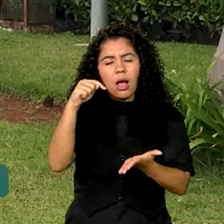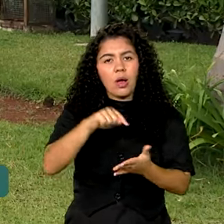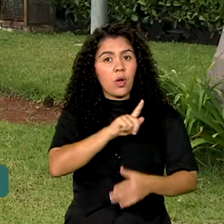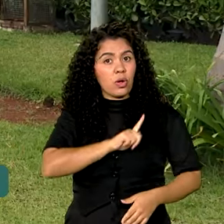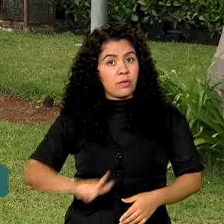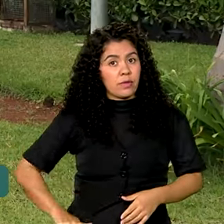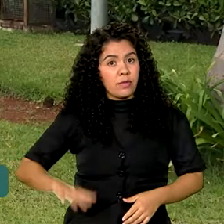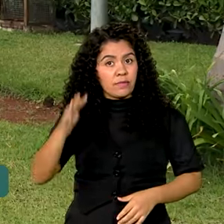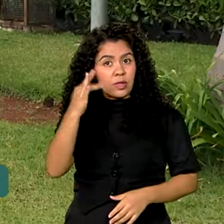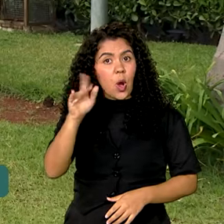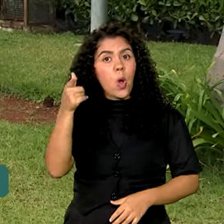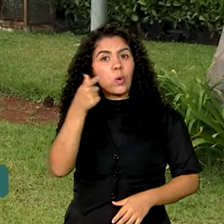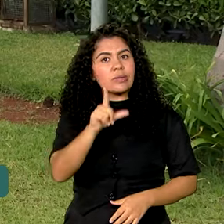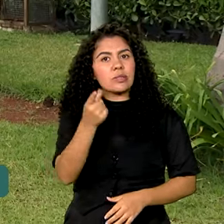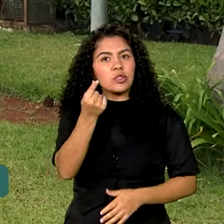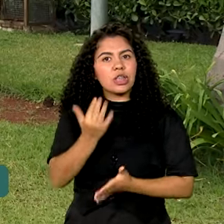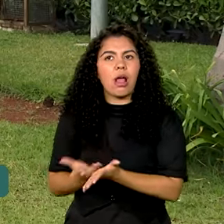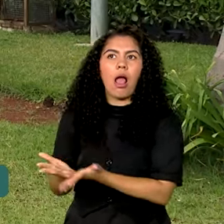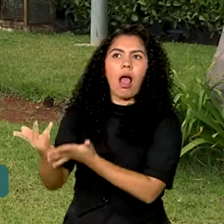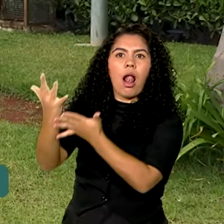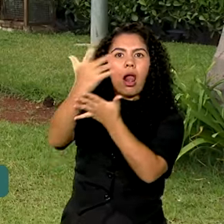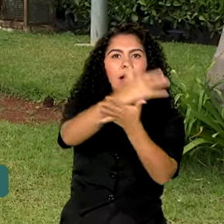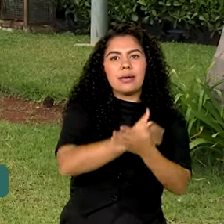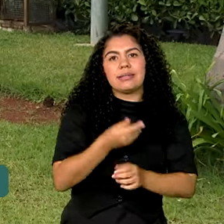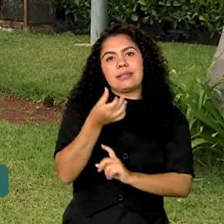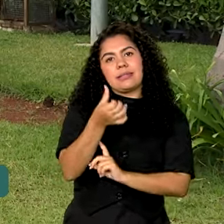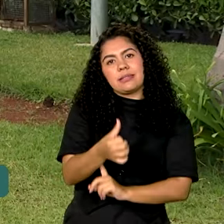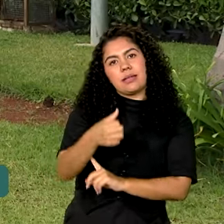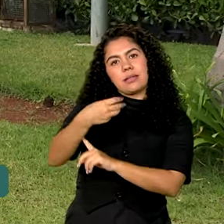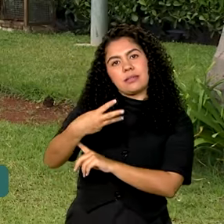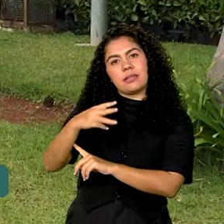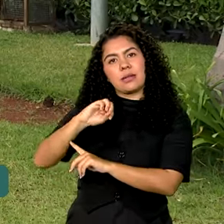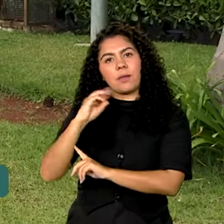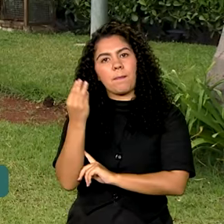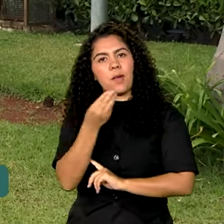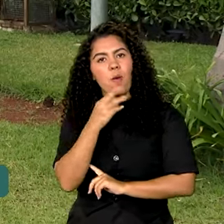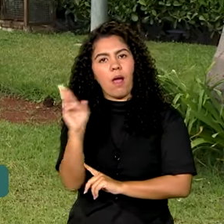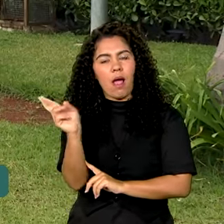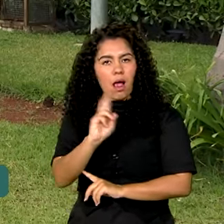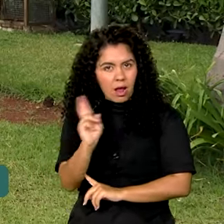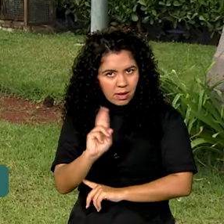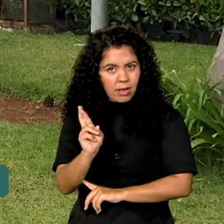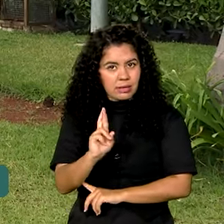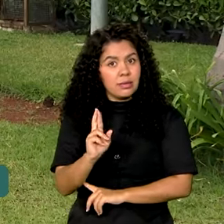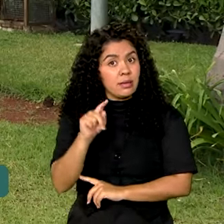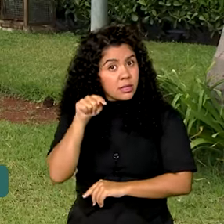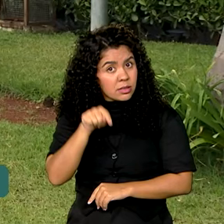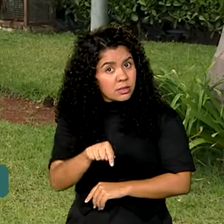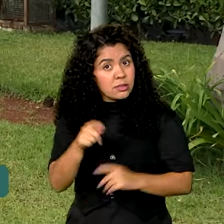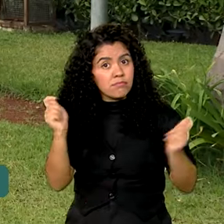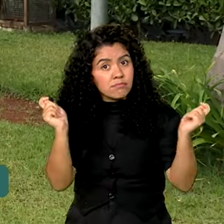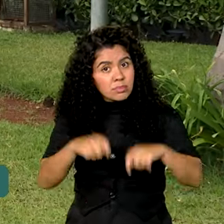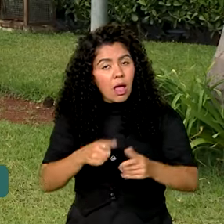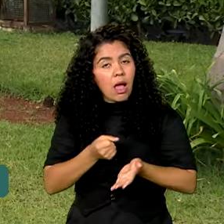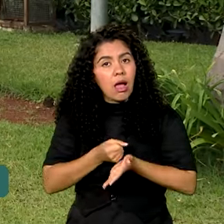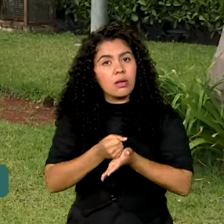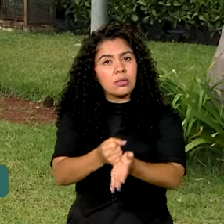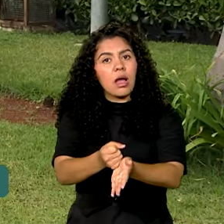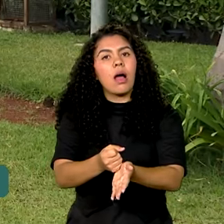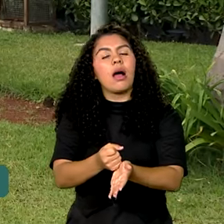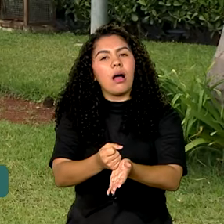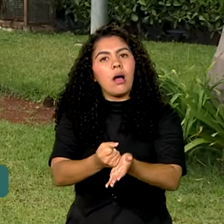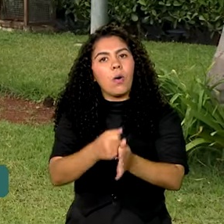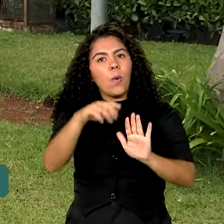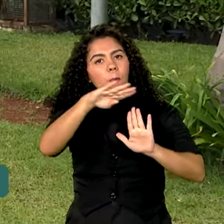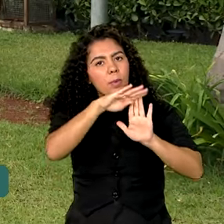federal conseguiu arrecadar 630 milhões de reais. E isso ajuda a tornar o FIES mais